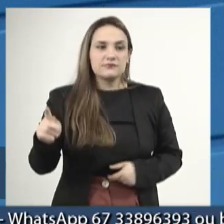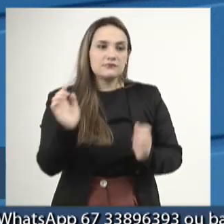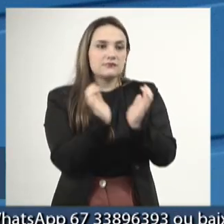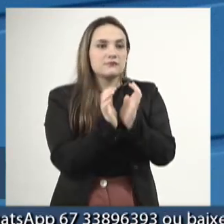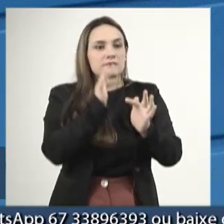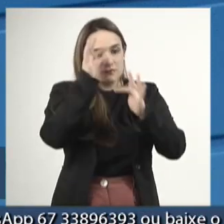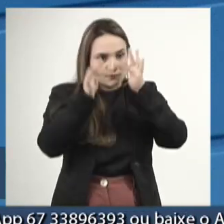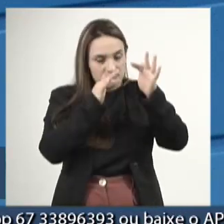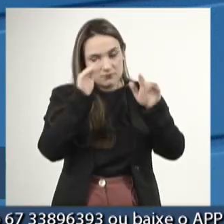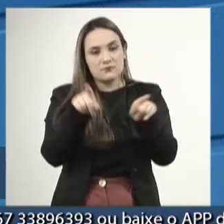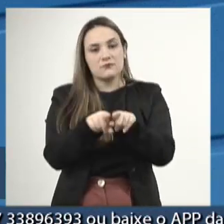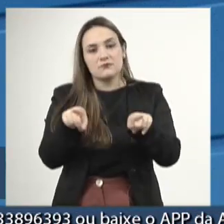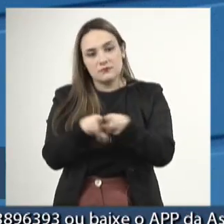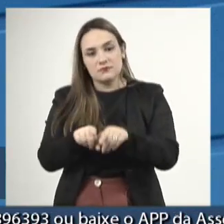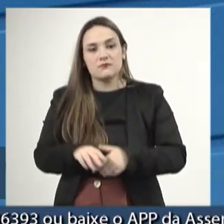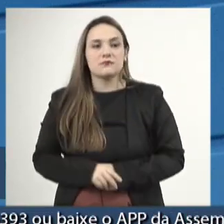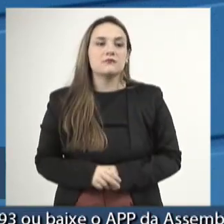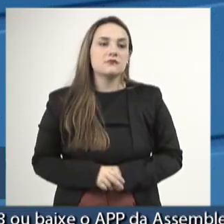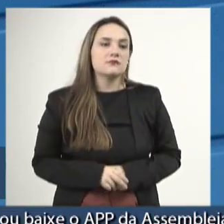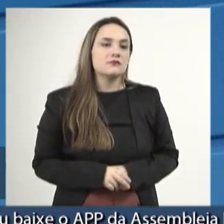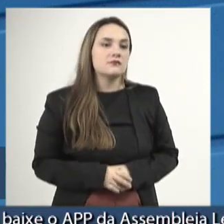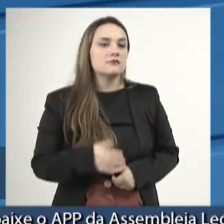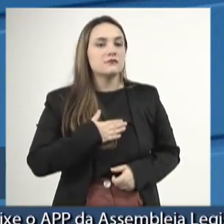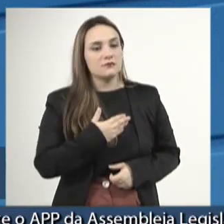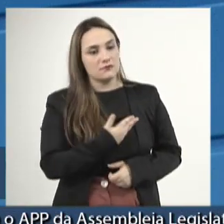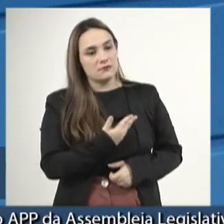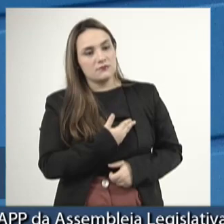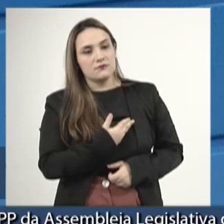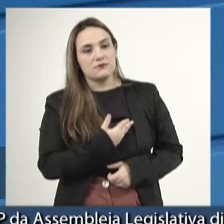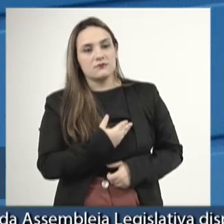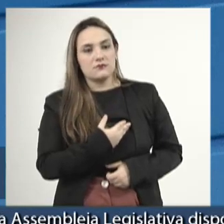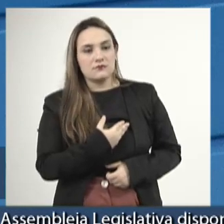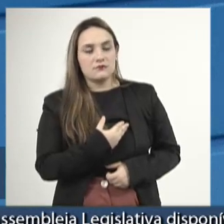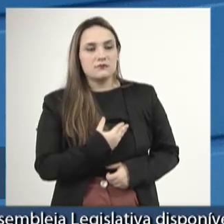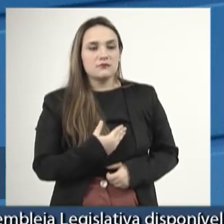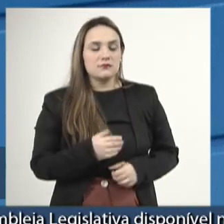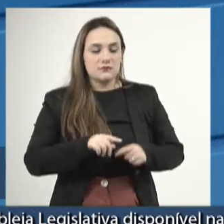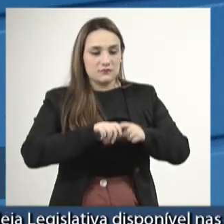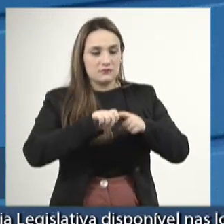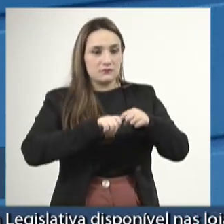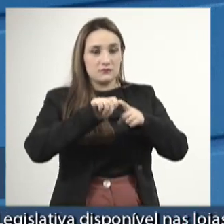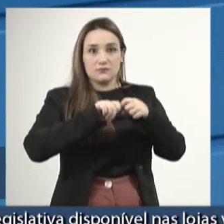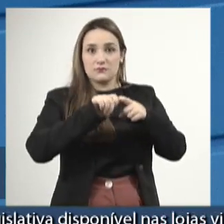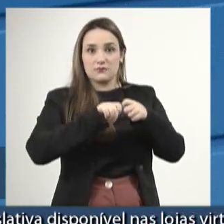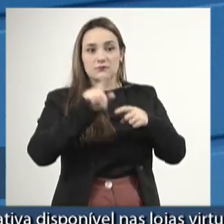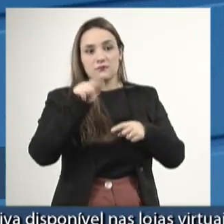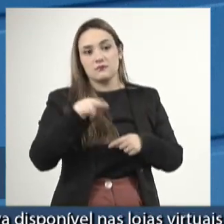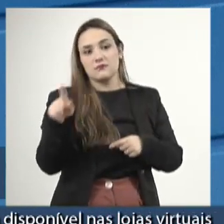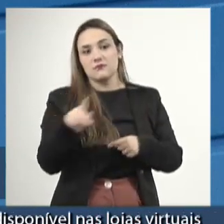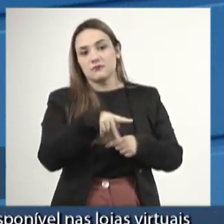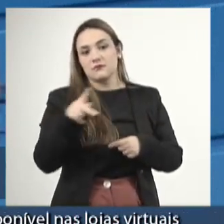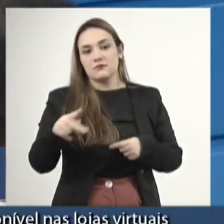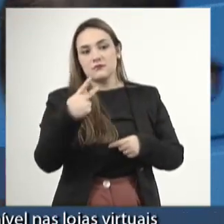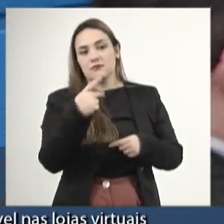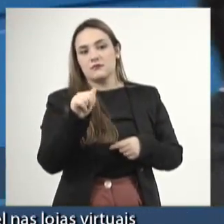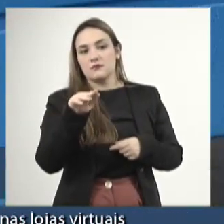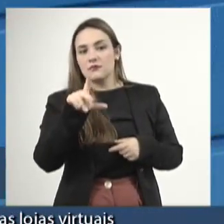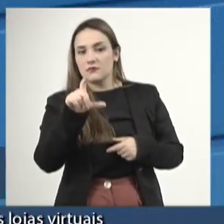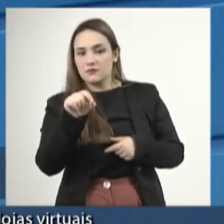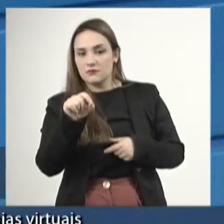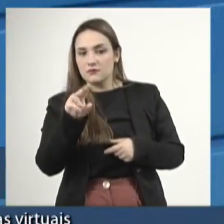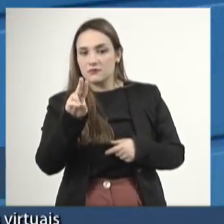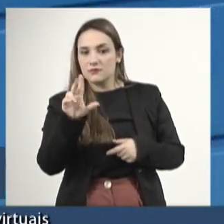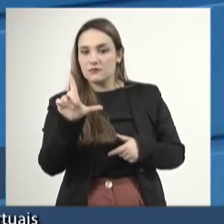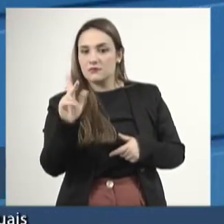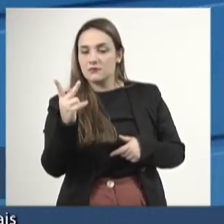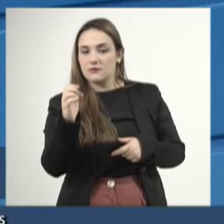menção também do amigo, ele que é doutor em reabilitação, fisioterapeuta, que é o professor Paulo Muleta, que foi uma das pessoas que